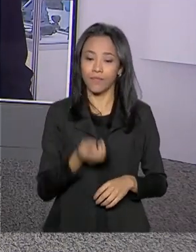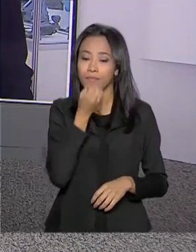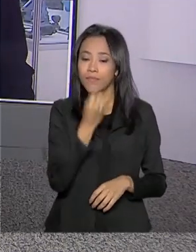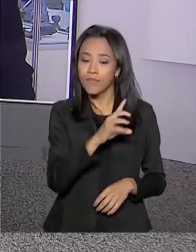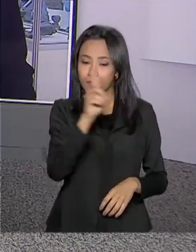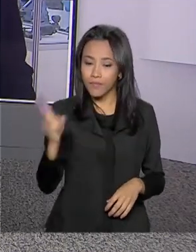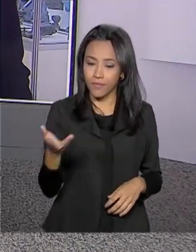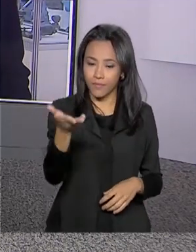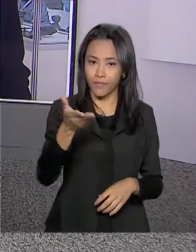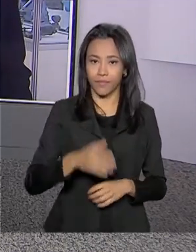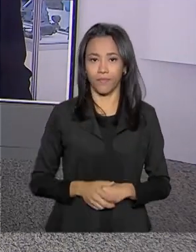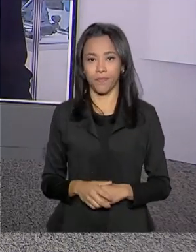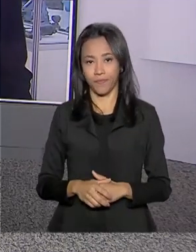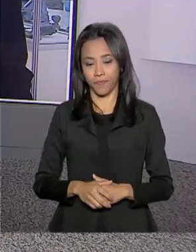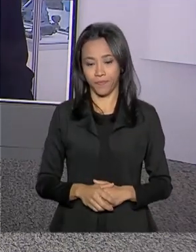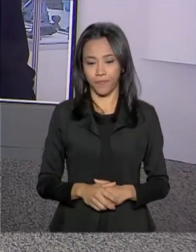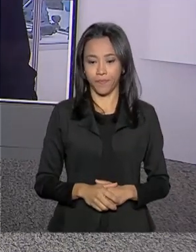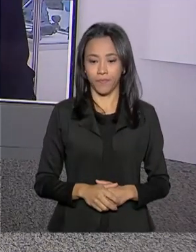você, Ricardo.